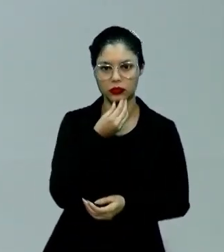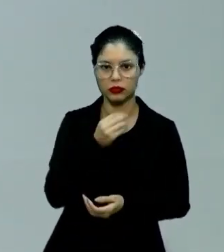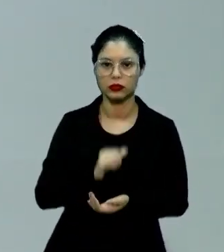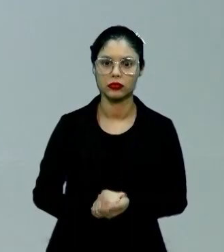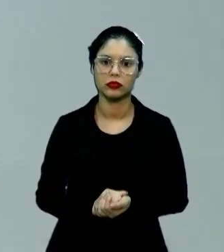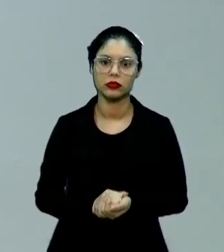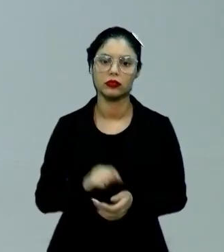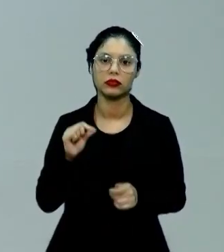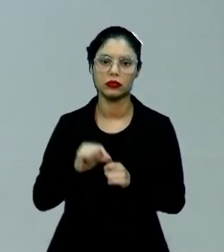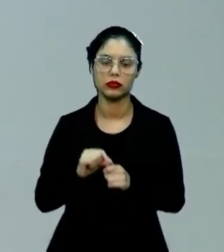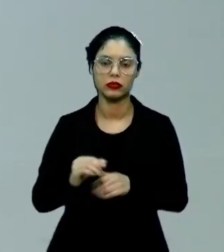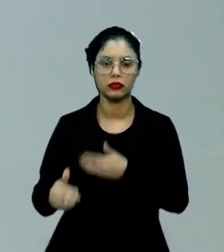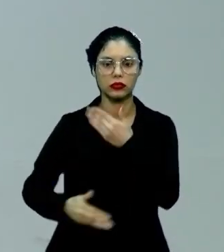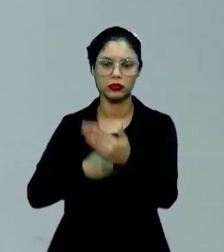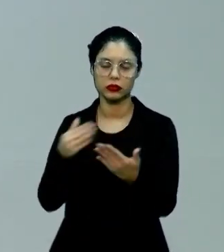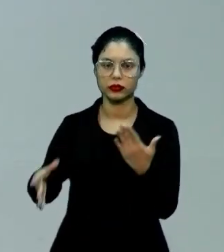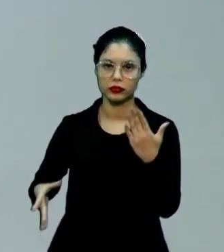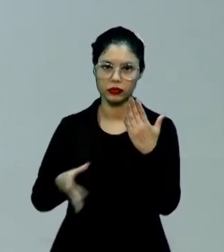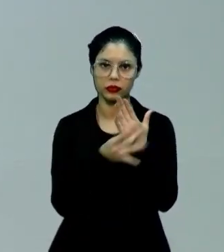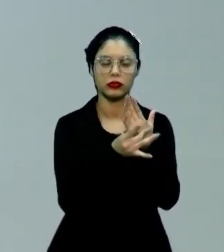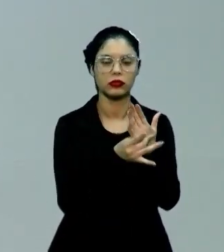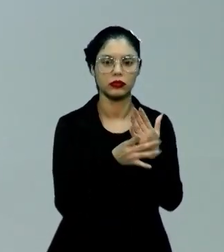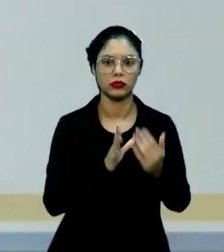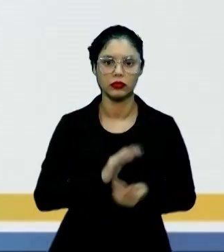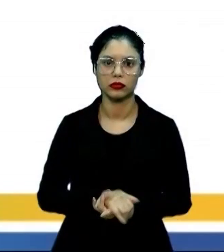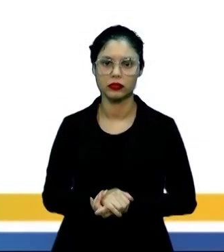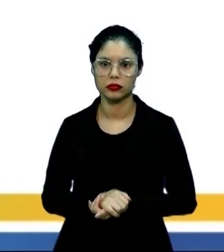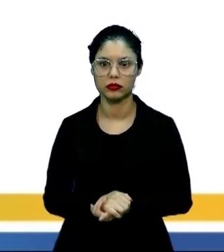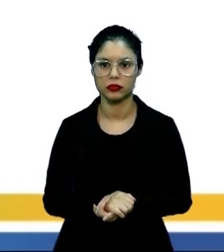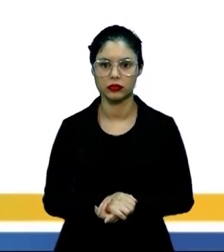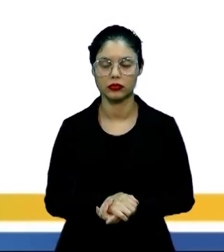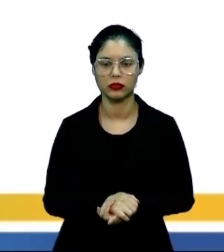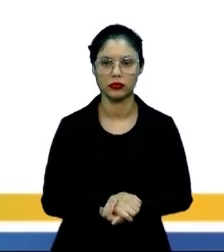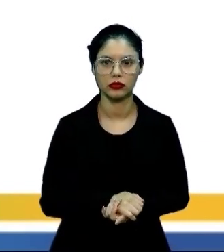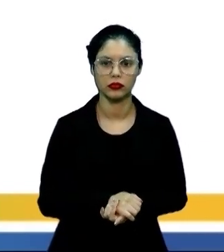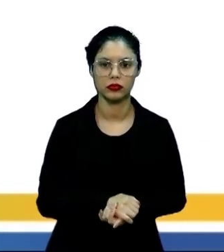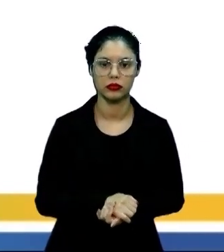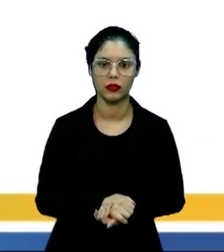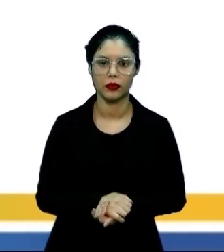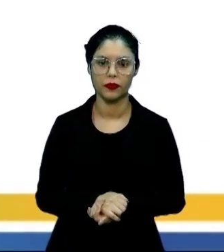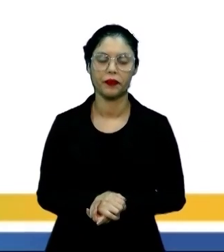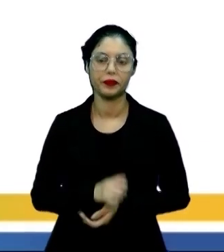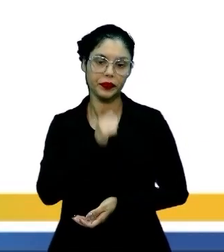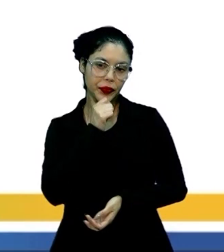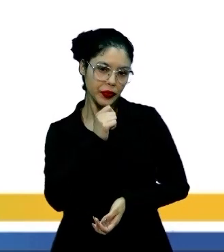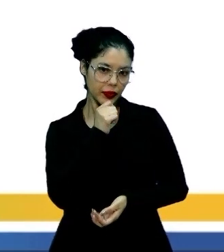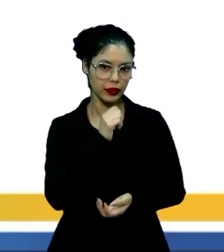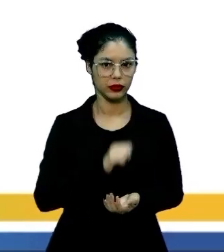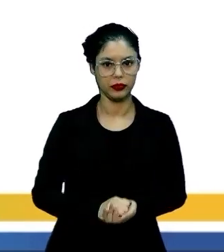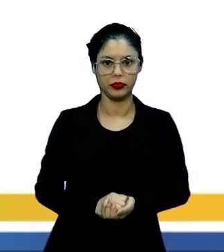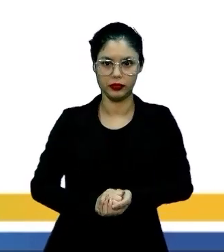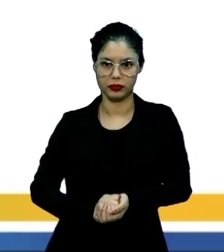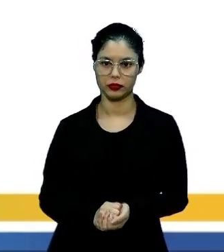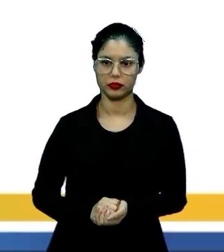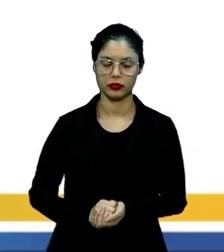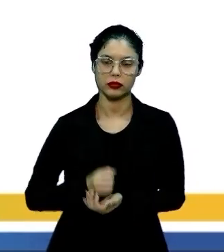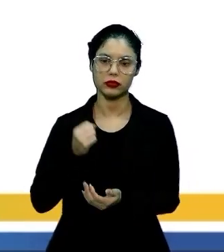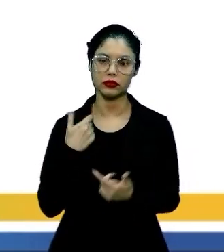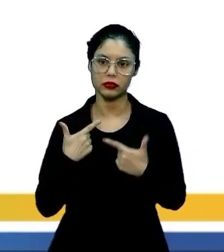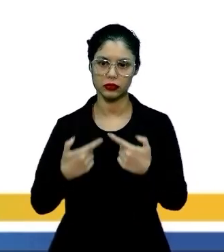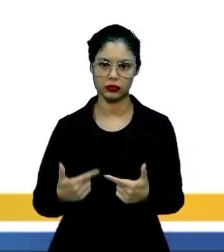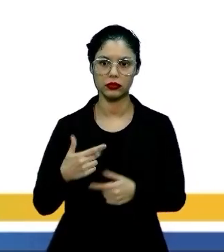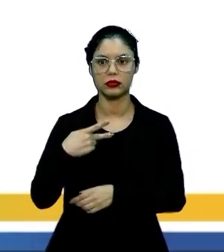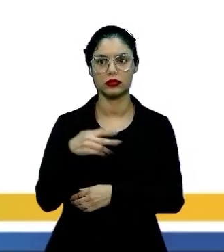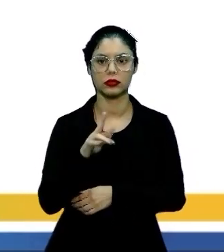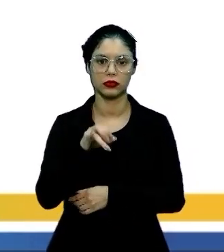Então, realismo, ele se desenvolve aí nessa perspectiva. Além disso, com os gastos da Guerra do